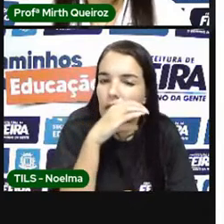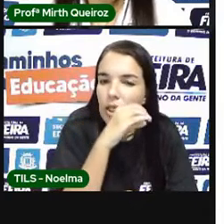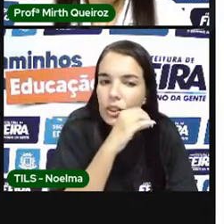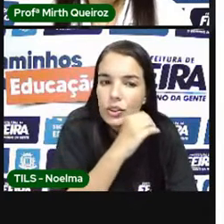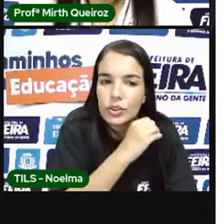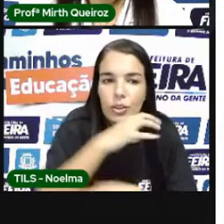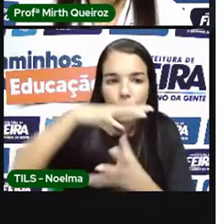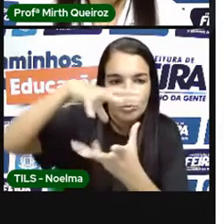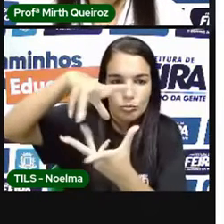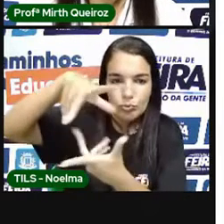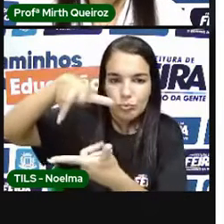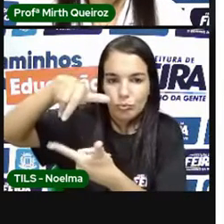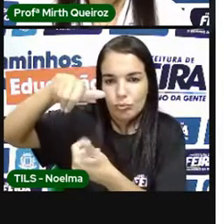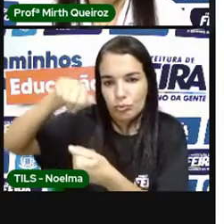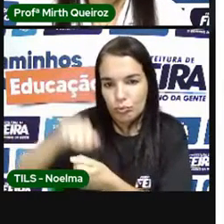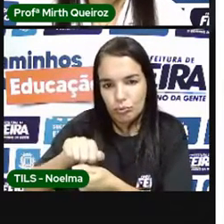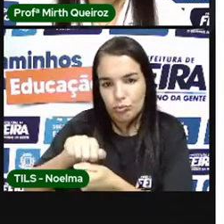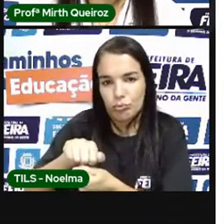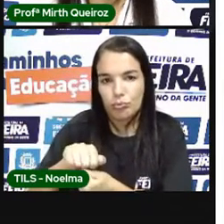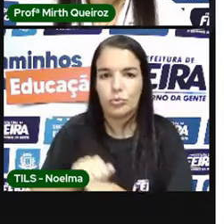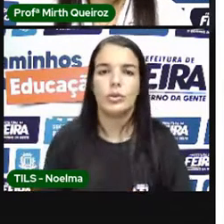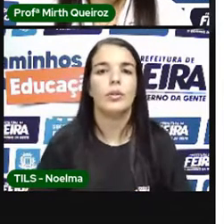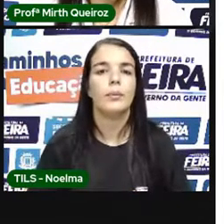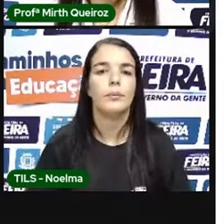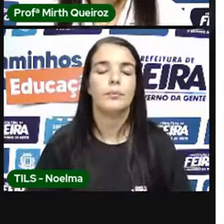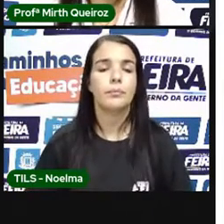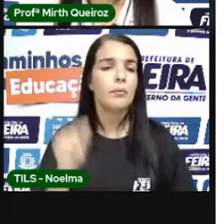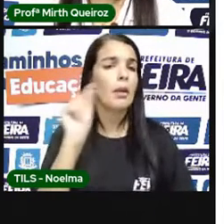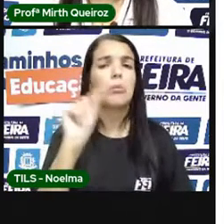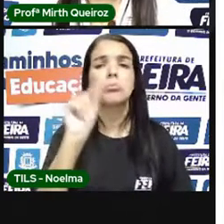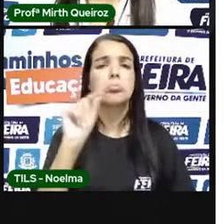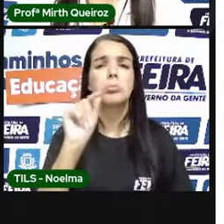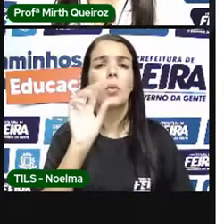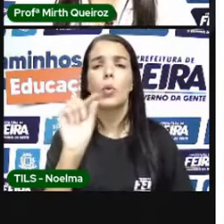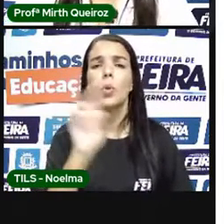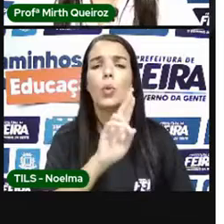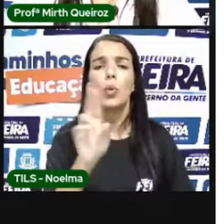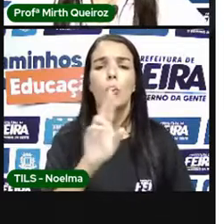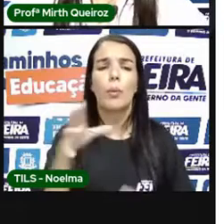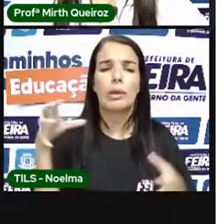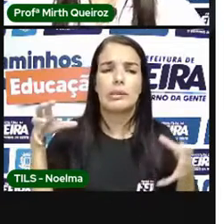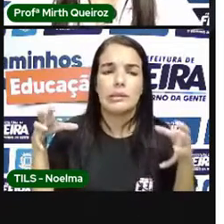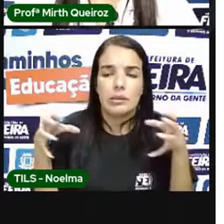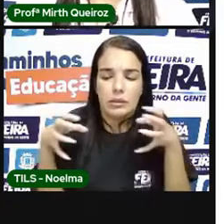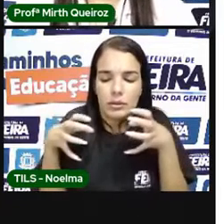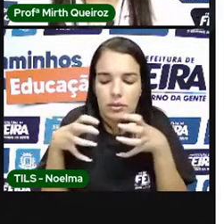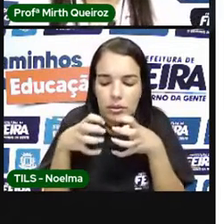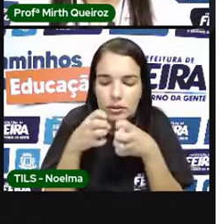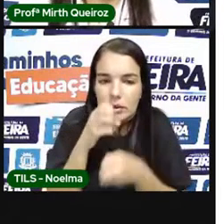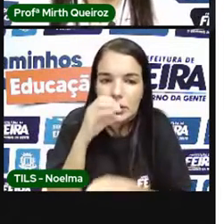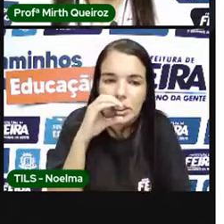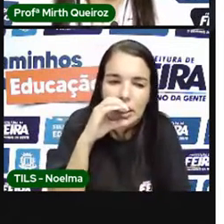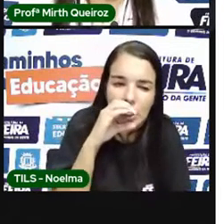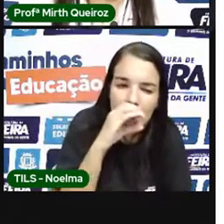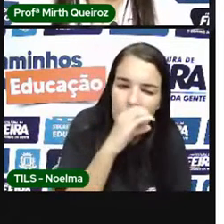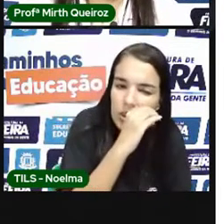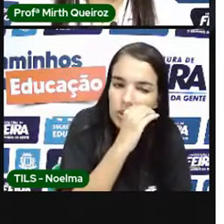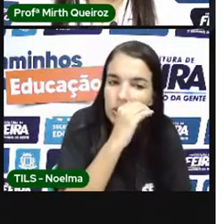Estufa O que é Aquecimento Global Aquecimento Global